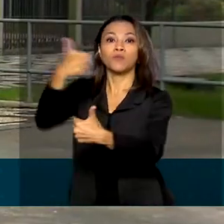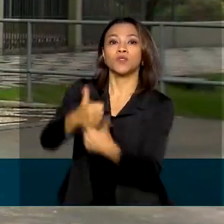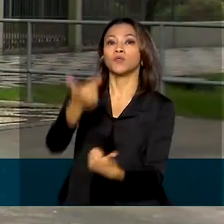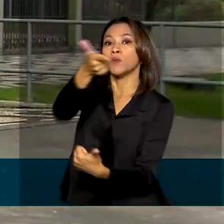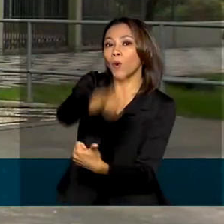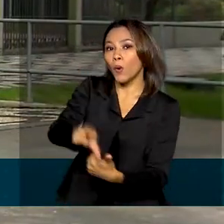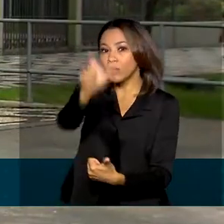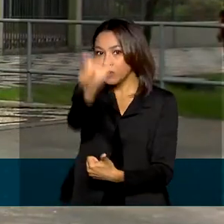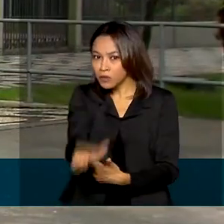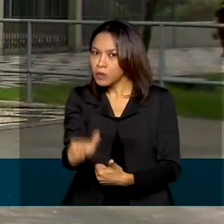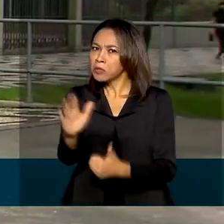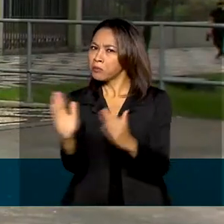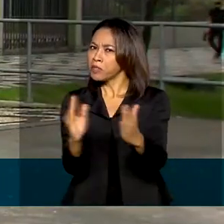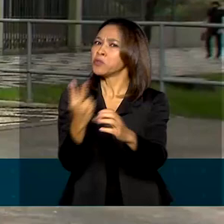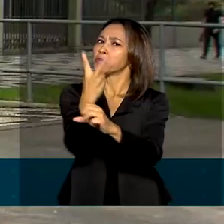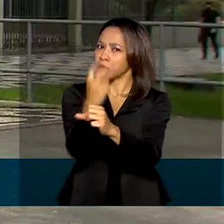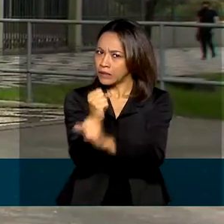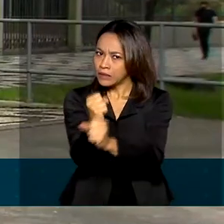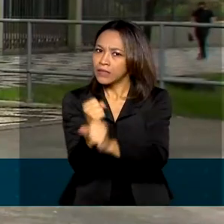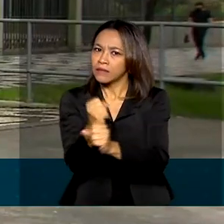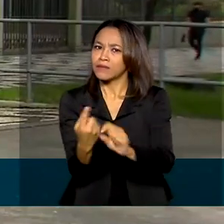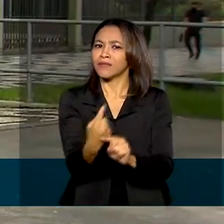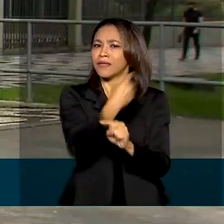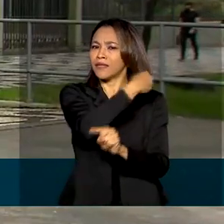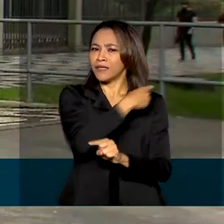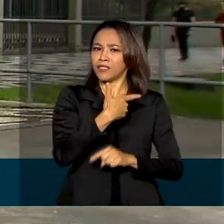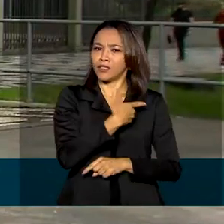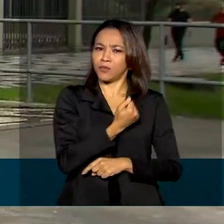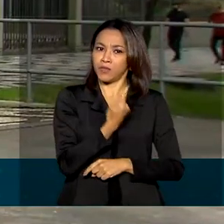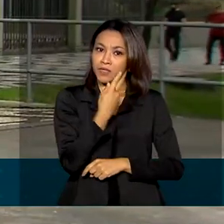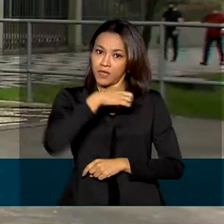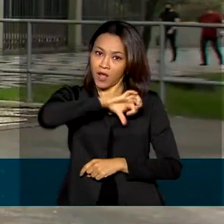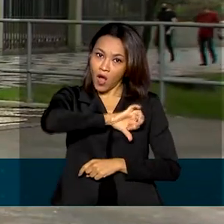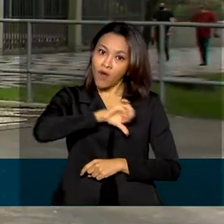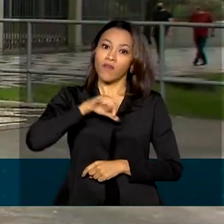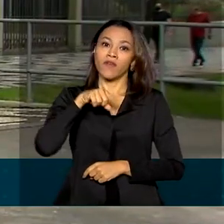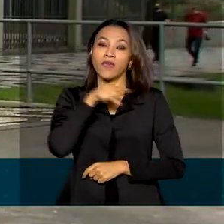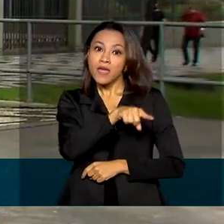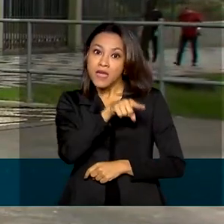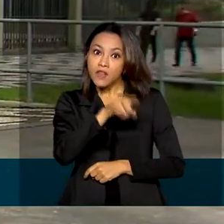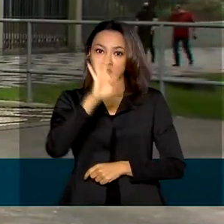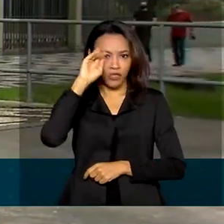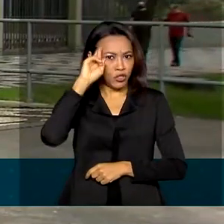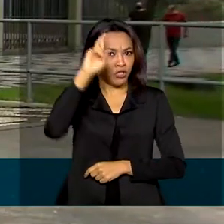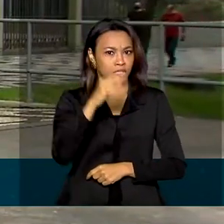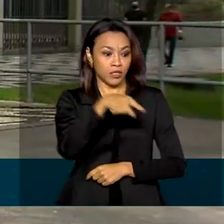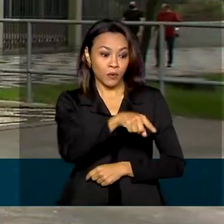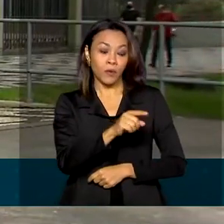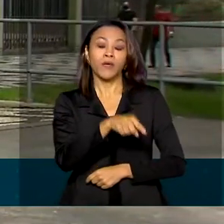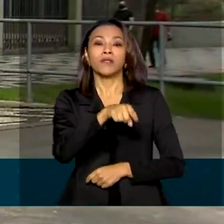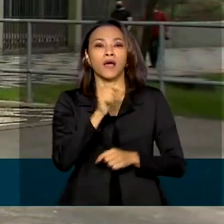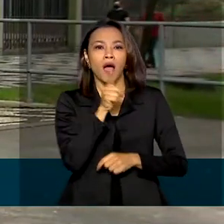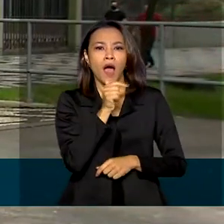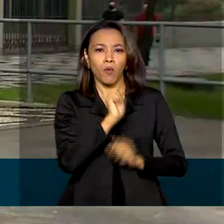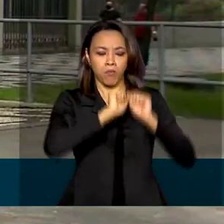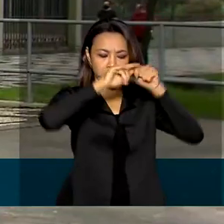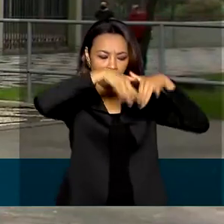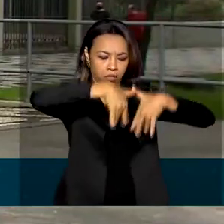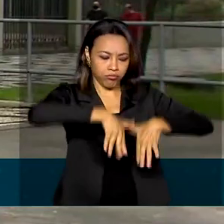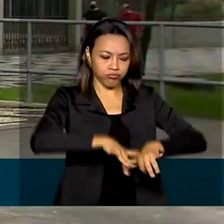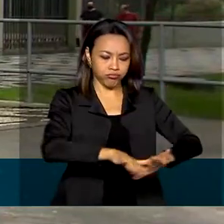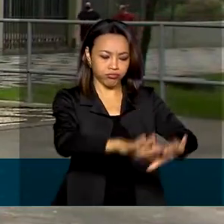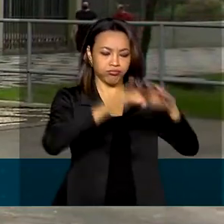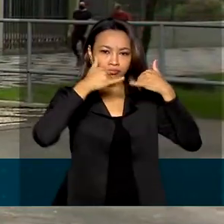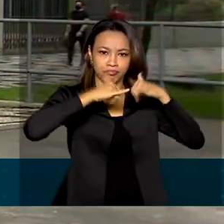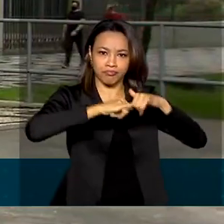anos. Desde janeiro de 2019, Silva e Luna foi diretor-geral da Itaipu Binacional, empresa pública responsável pela gestão da